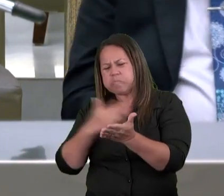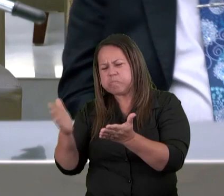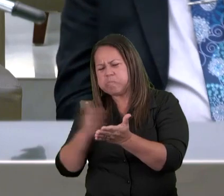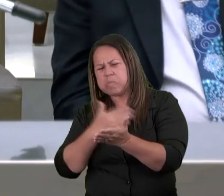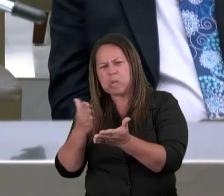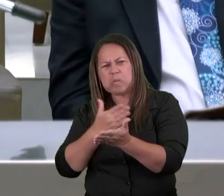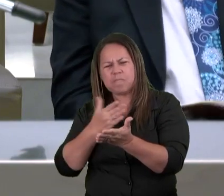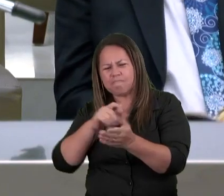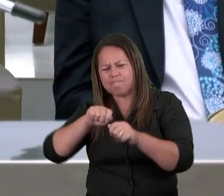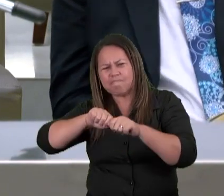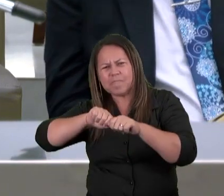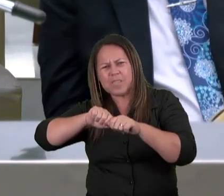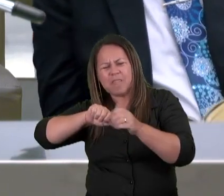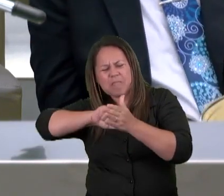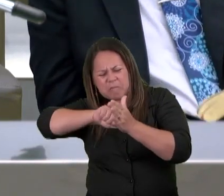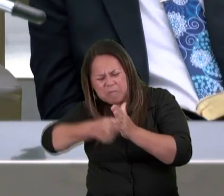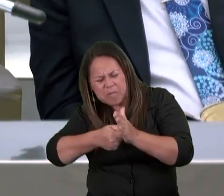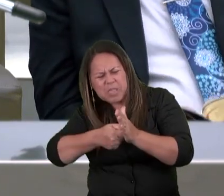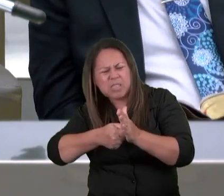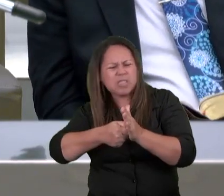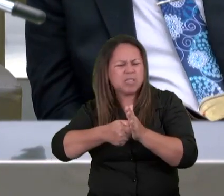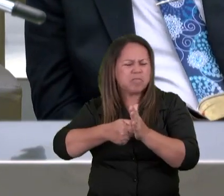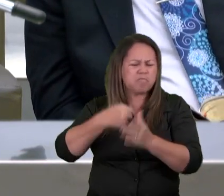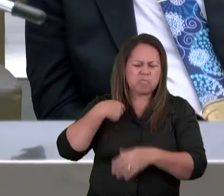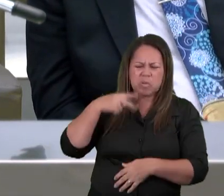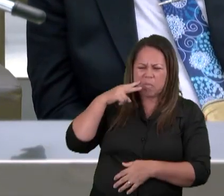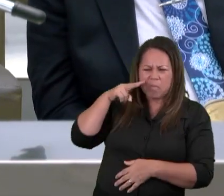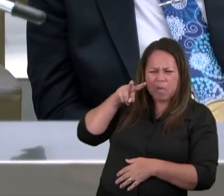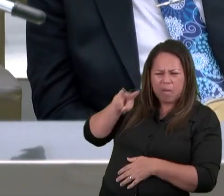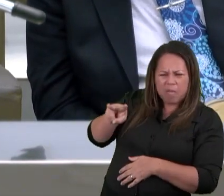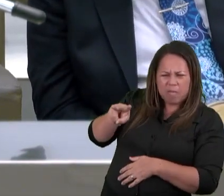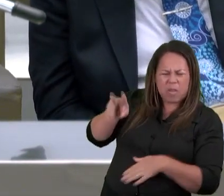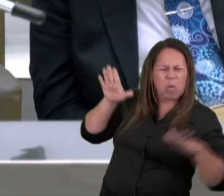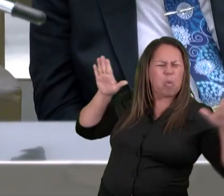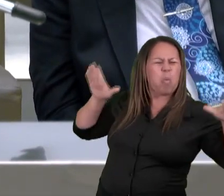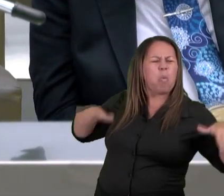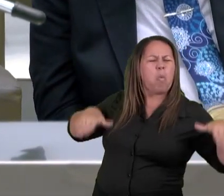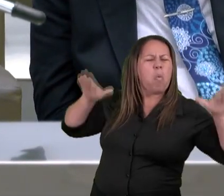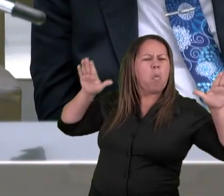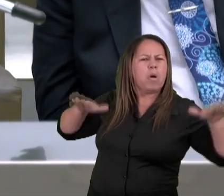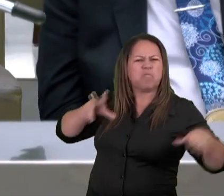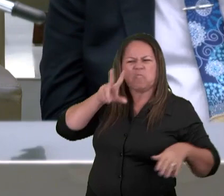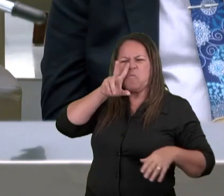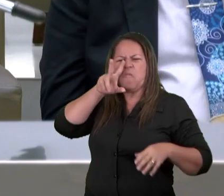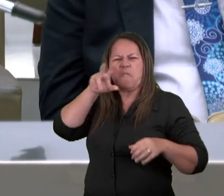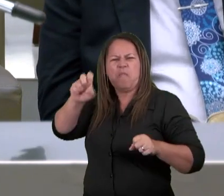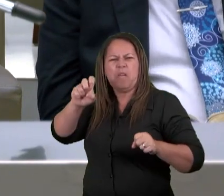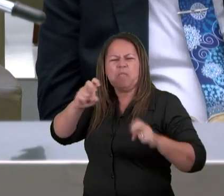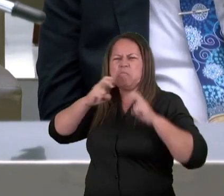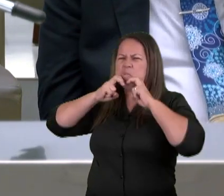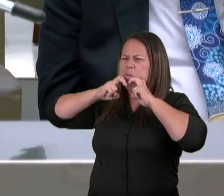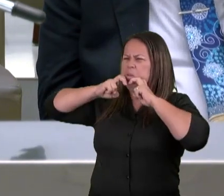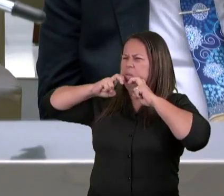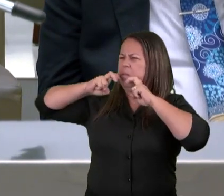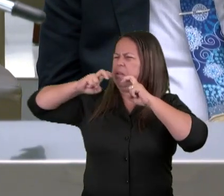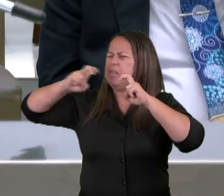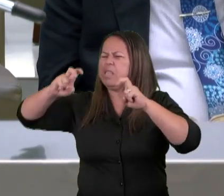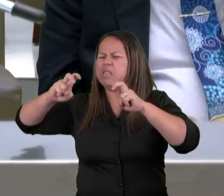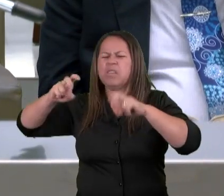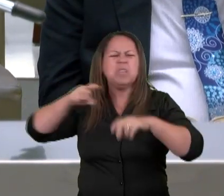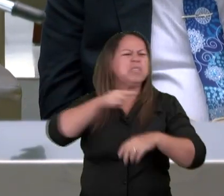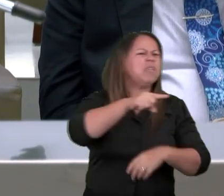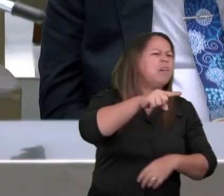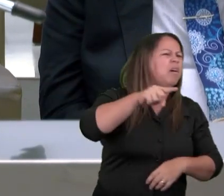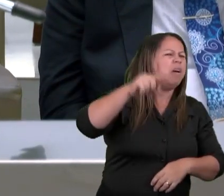sete selos e vi um anjo forte bradando com grande voz, quem é